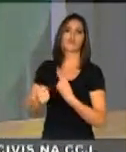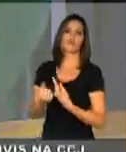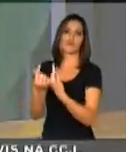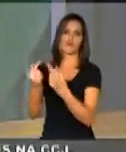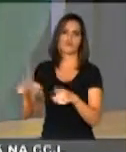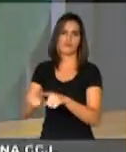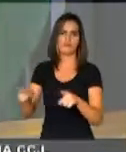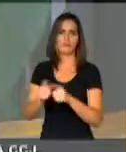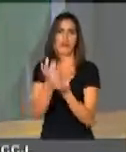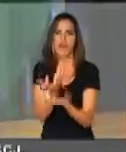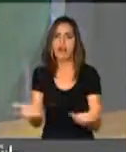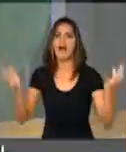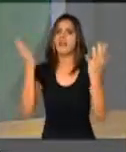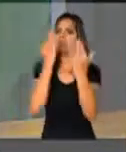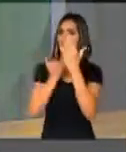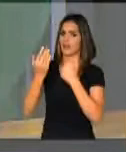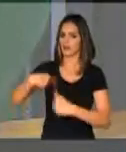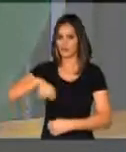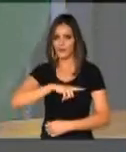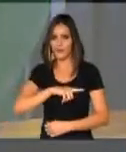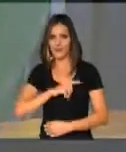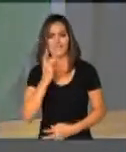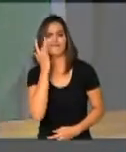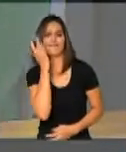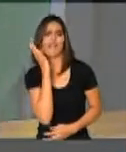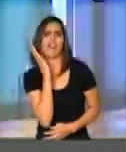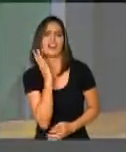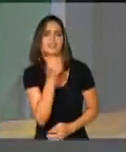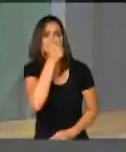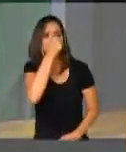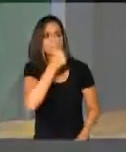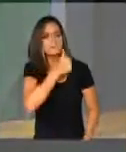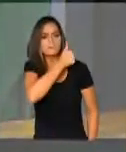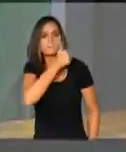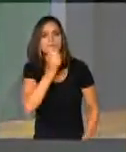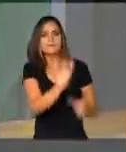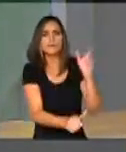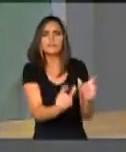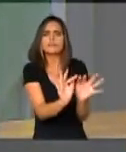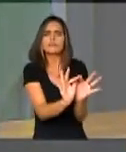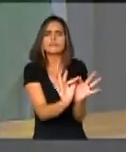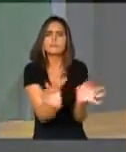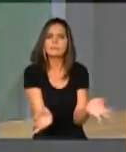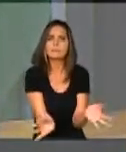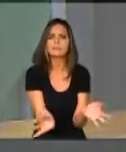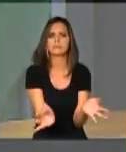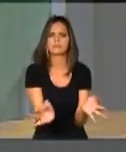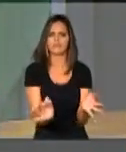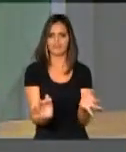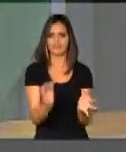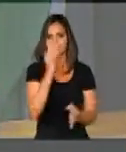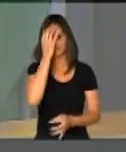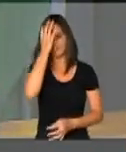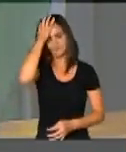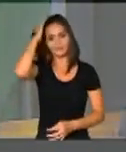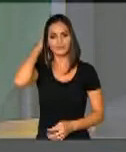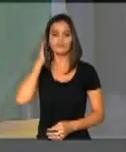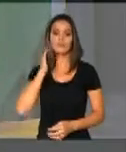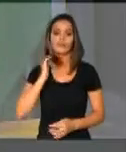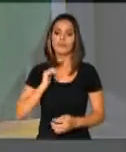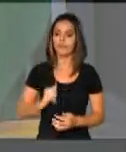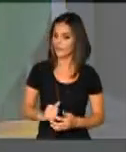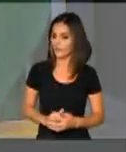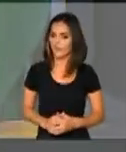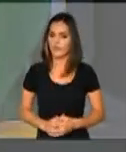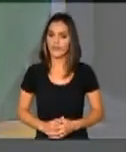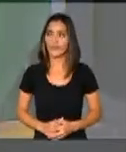fácil levar para o sacrifício pessoas humildes, tirando o pouco que lhes resta. O povo brasileiro, senhor